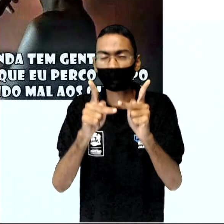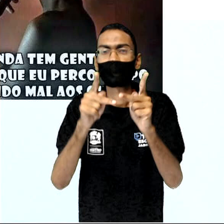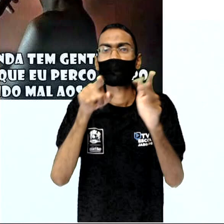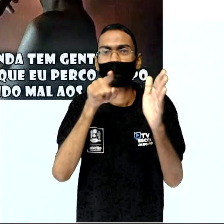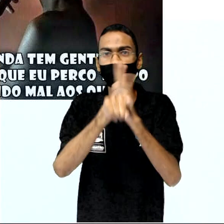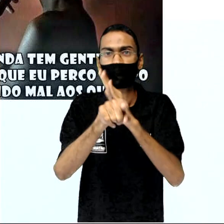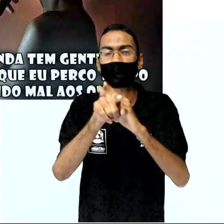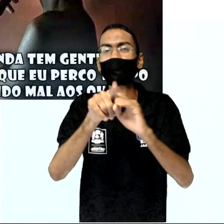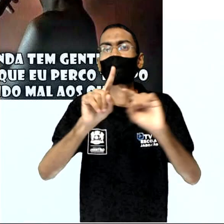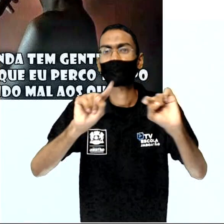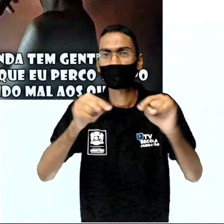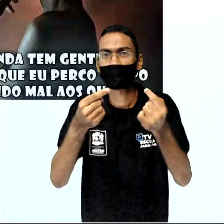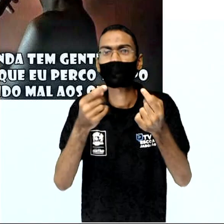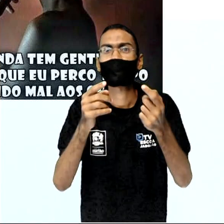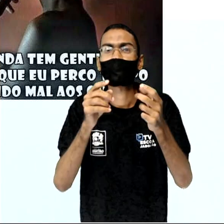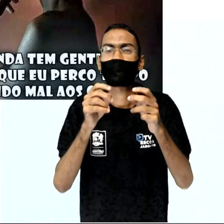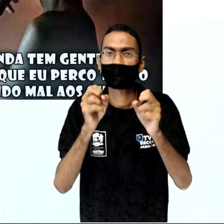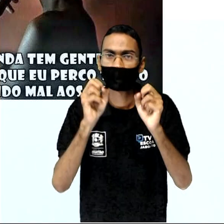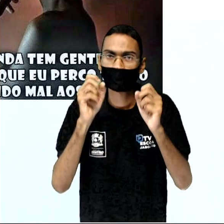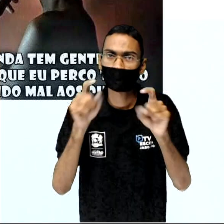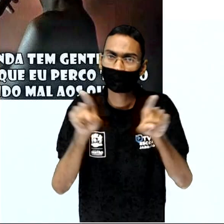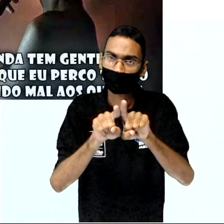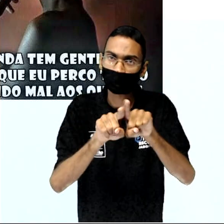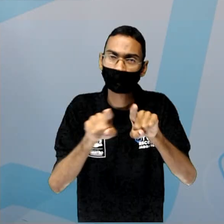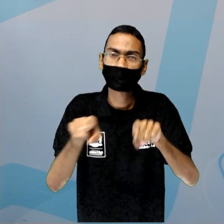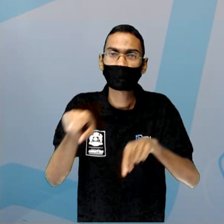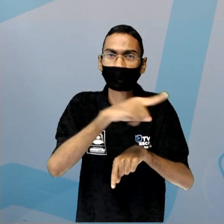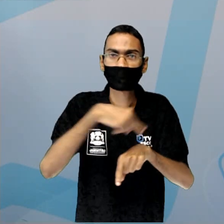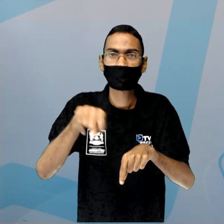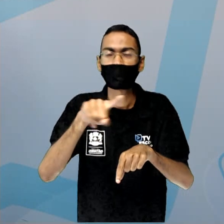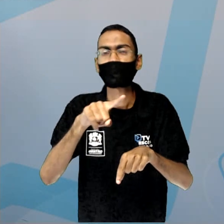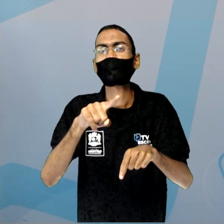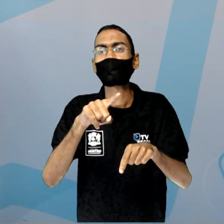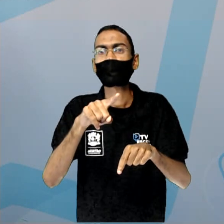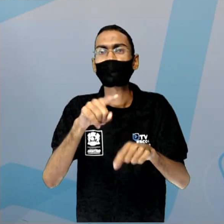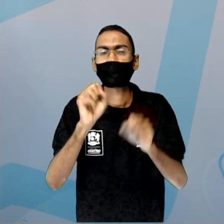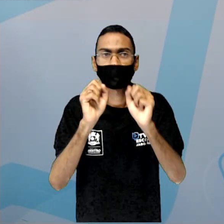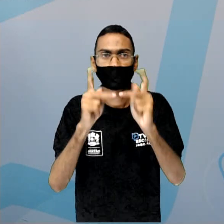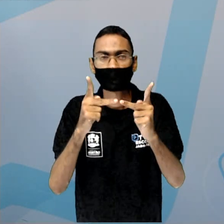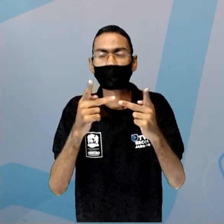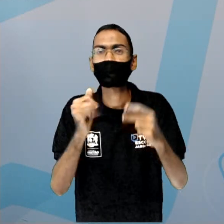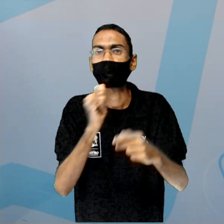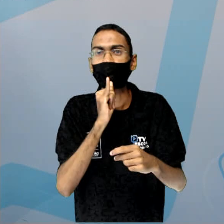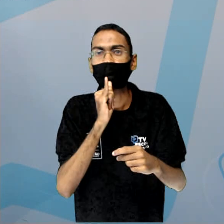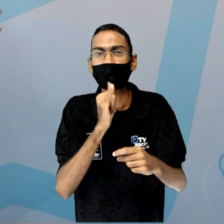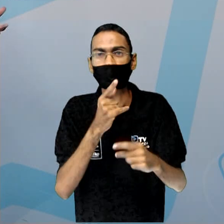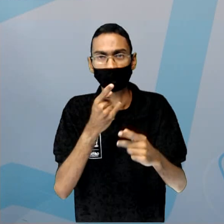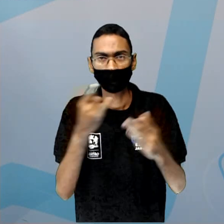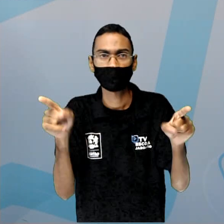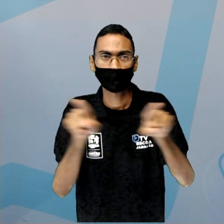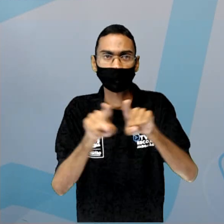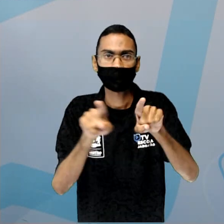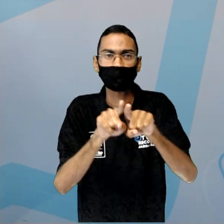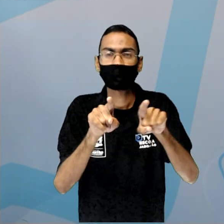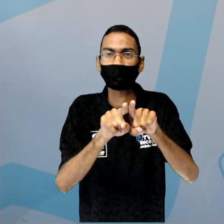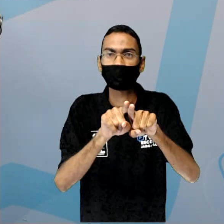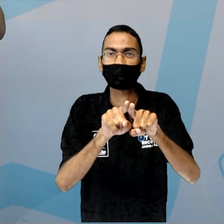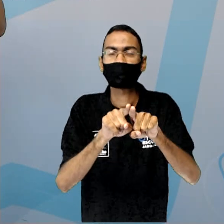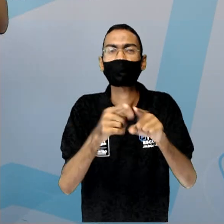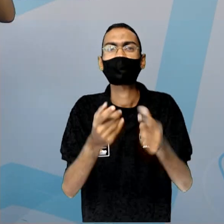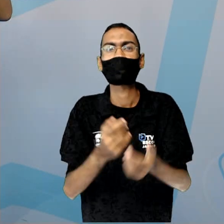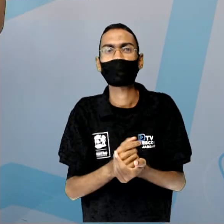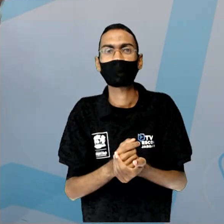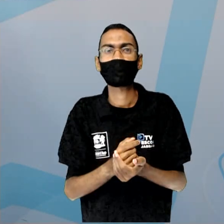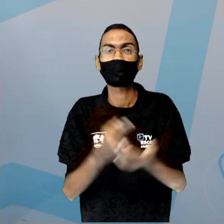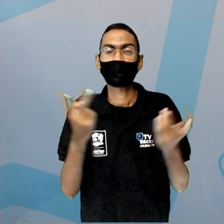vocês. Então, justifique sua resposta e dê exemplos. Então, eu trago uma foto aí lindíssima, bonita, de uma negra bonita, arrumada,